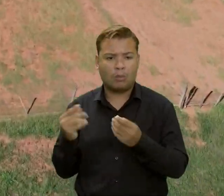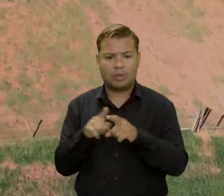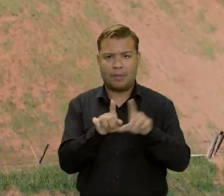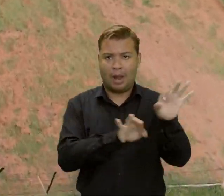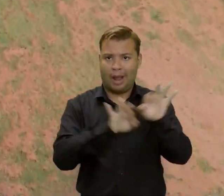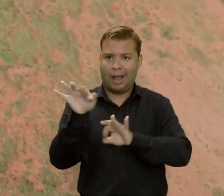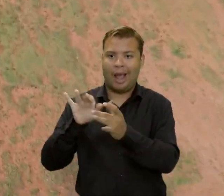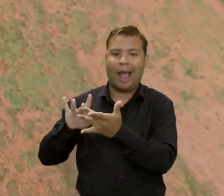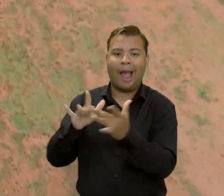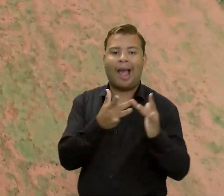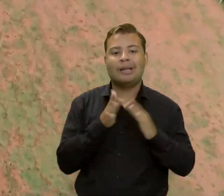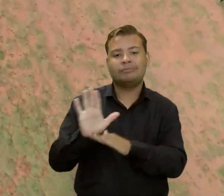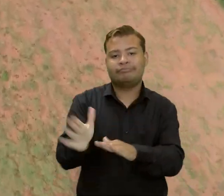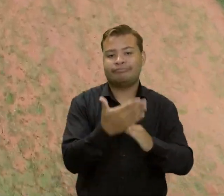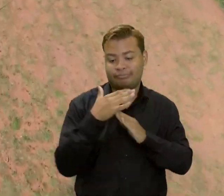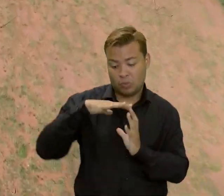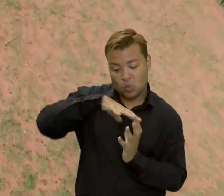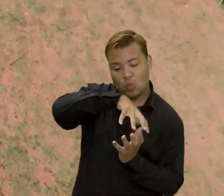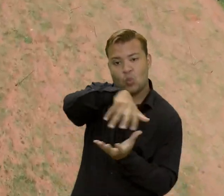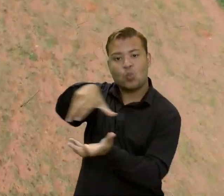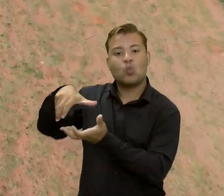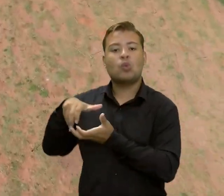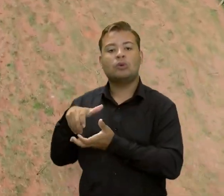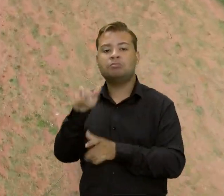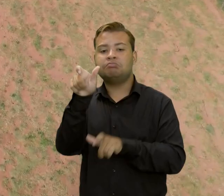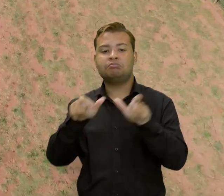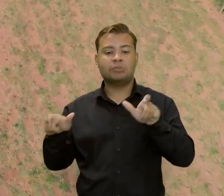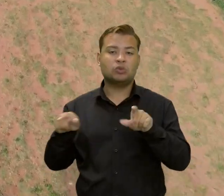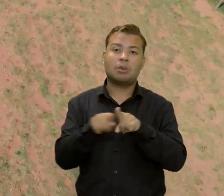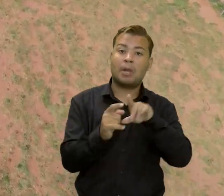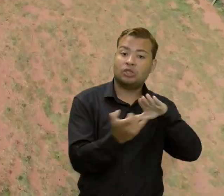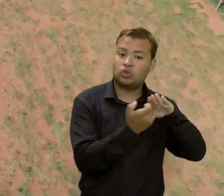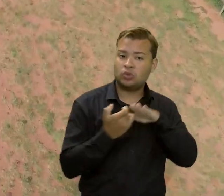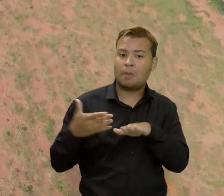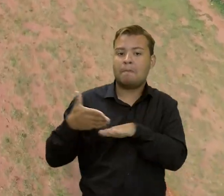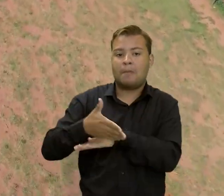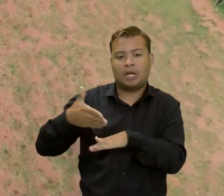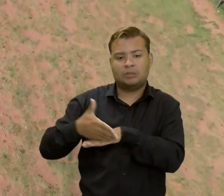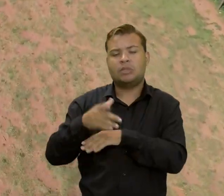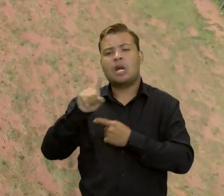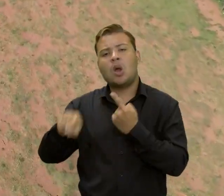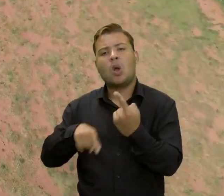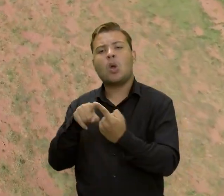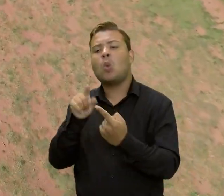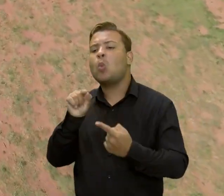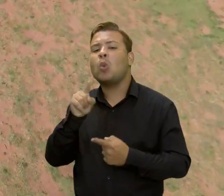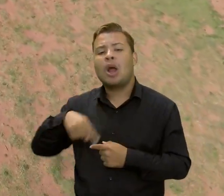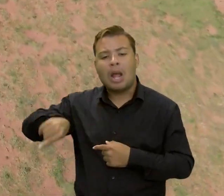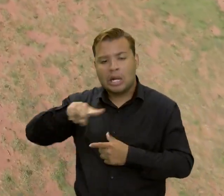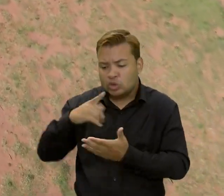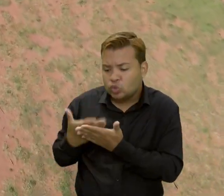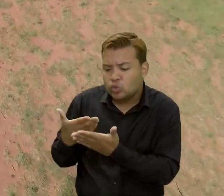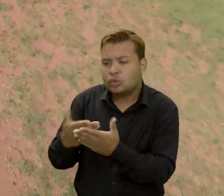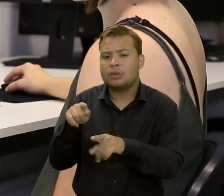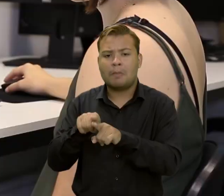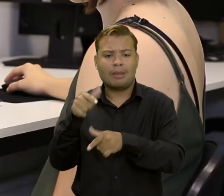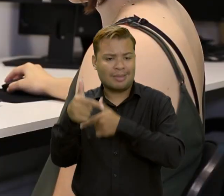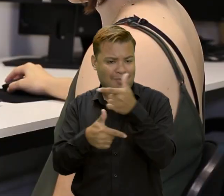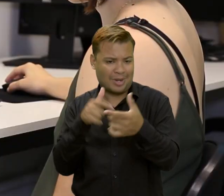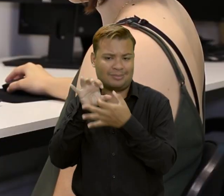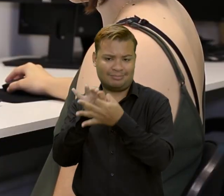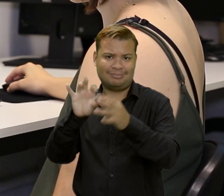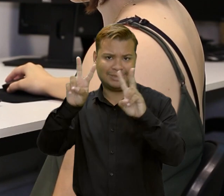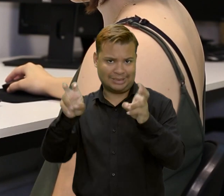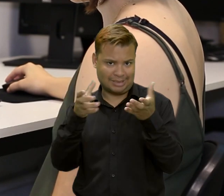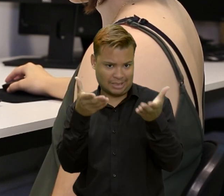colaborativa global de pessoas e instituições que estudam e trabalham o tema. Essa